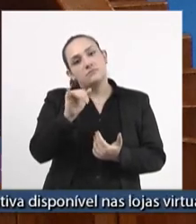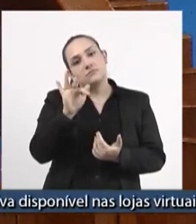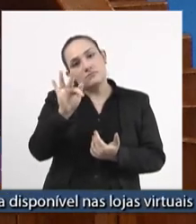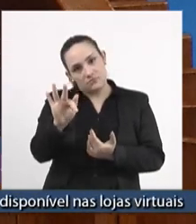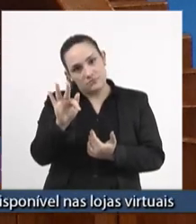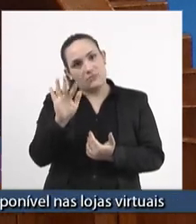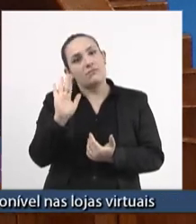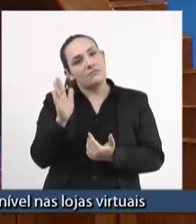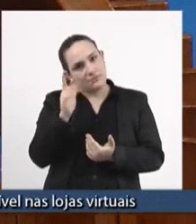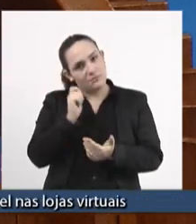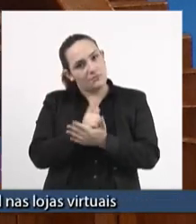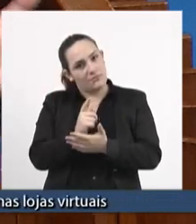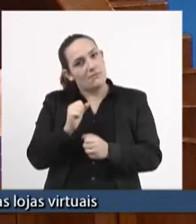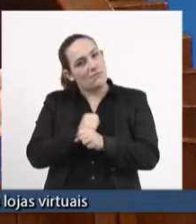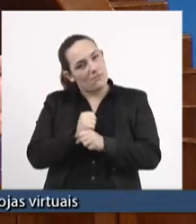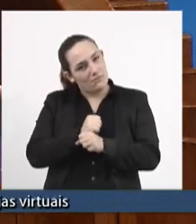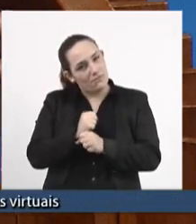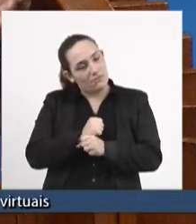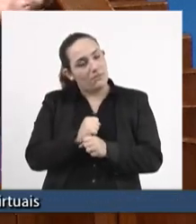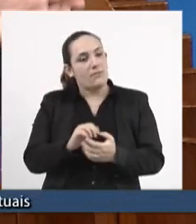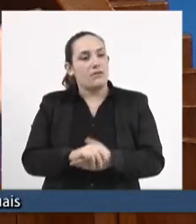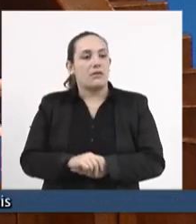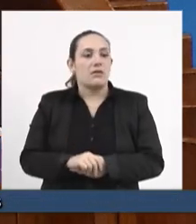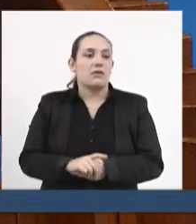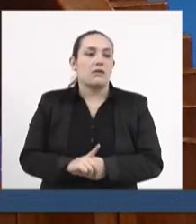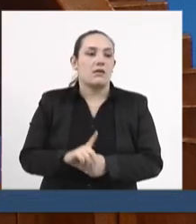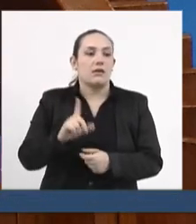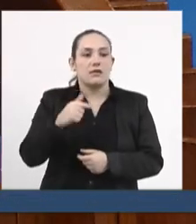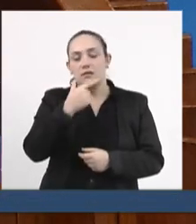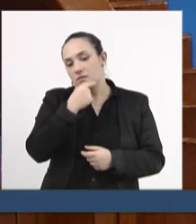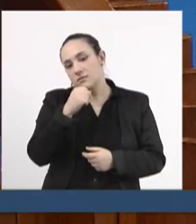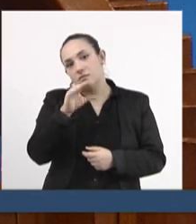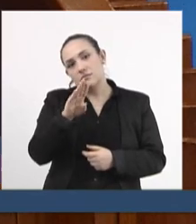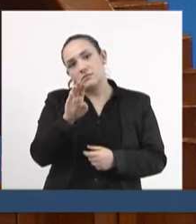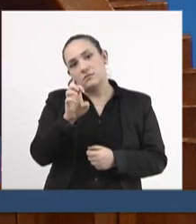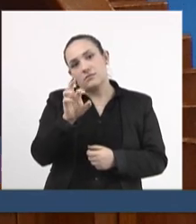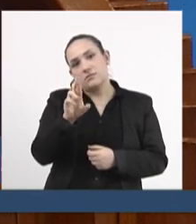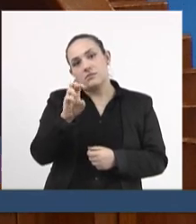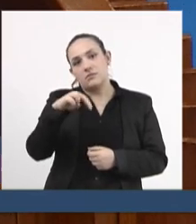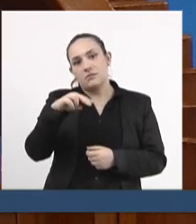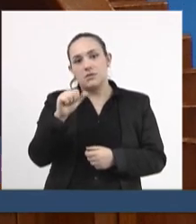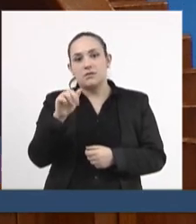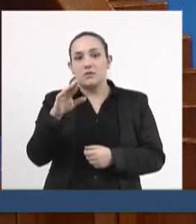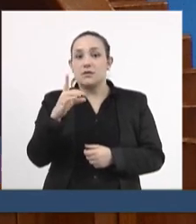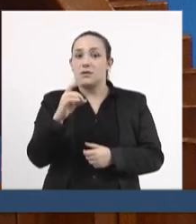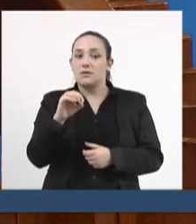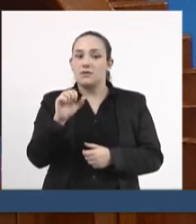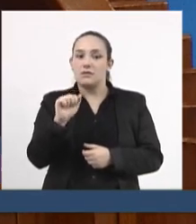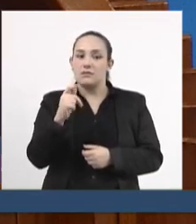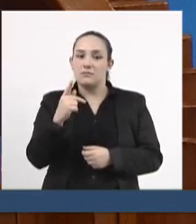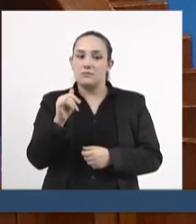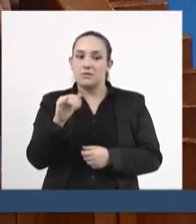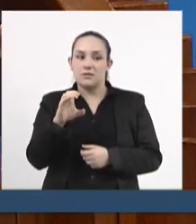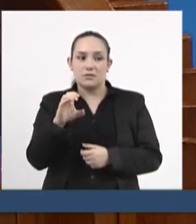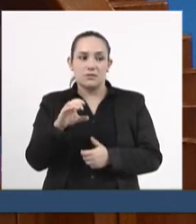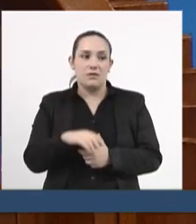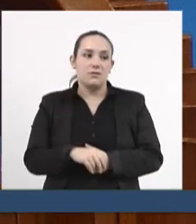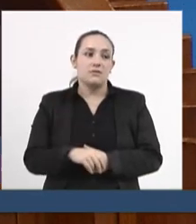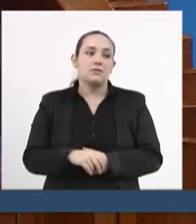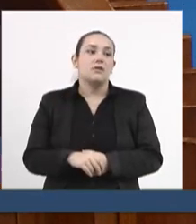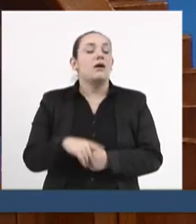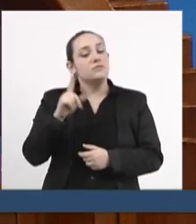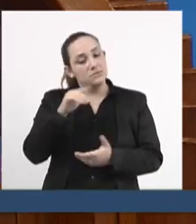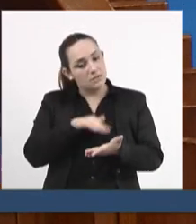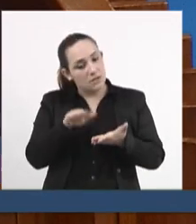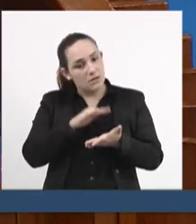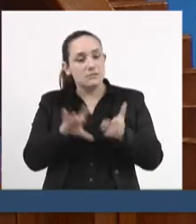Cidadania Fiscal, inclusive o doutor Bernardo Apic, que eu respeito muito como economista, e foi chamado para o governo federal para encabeçar e ser o